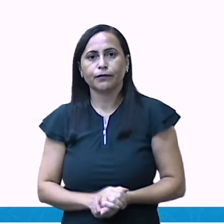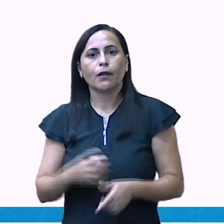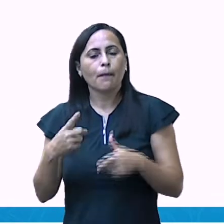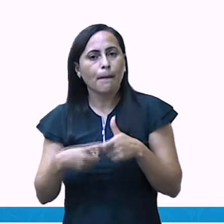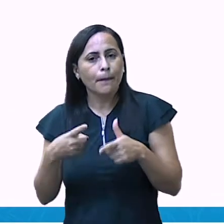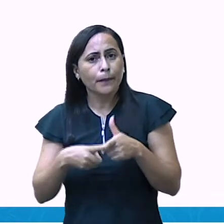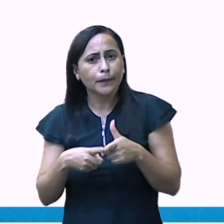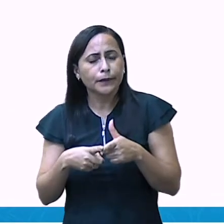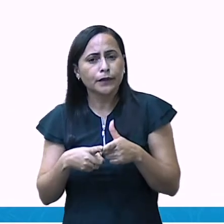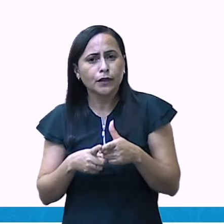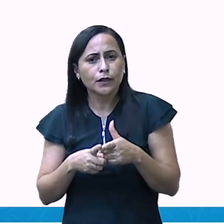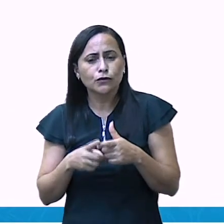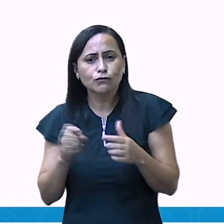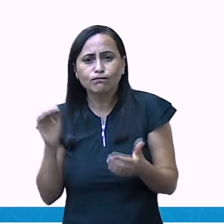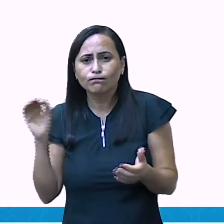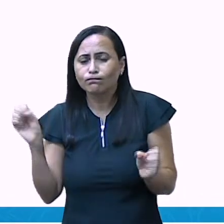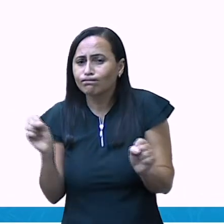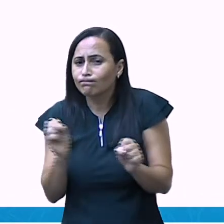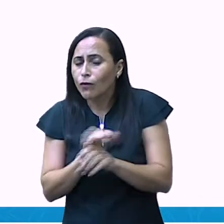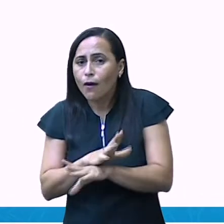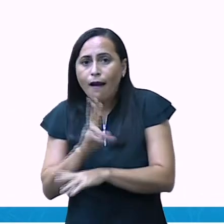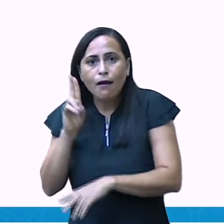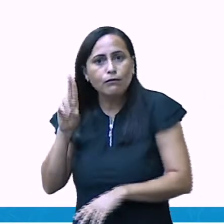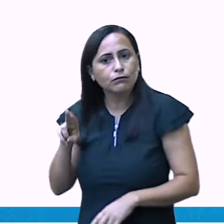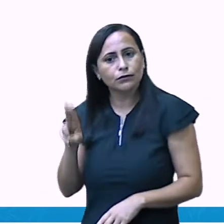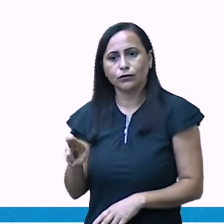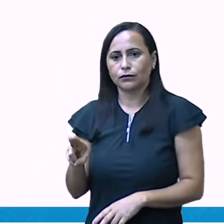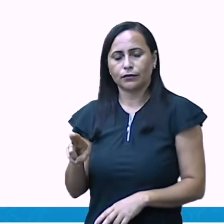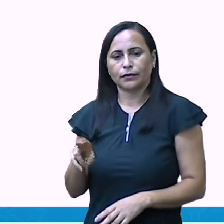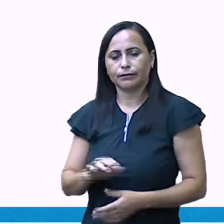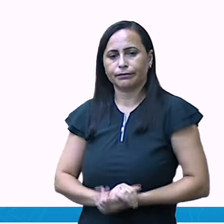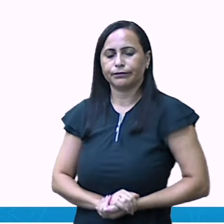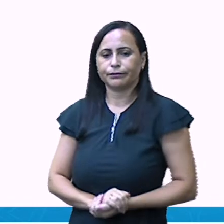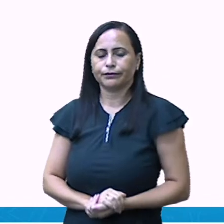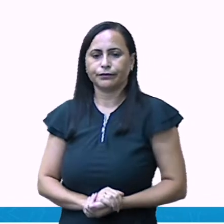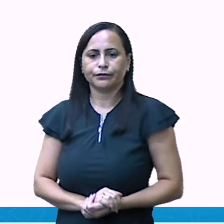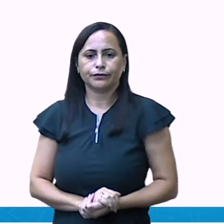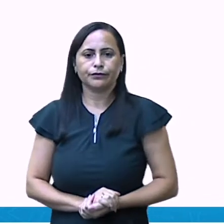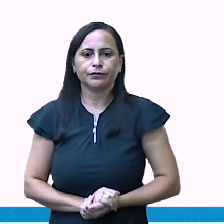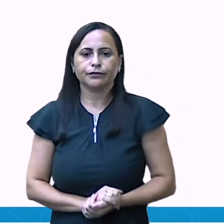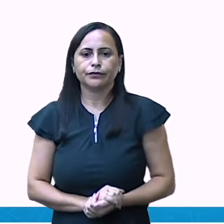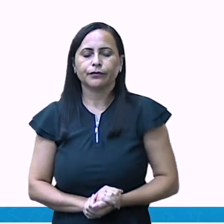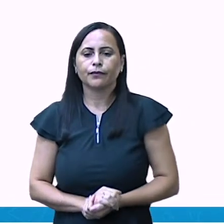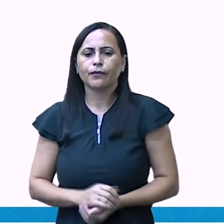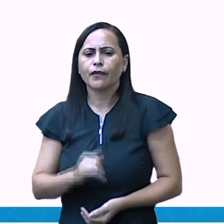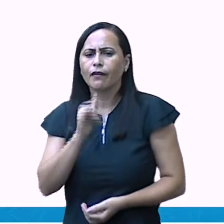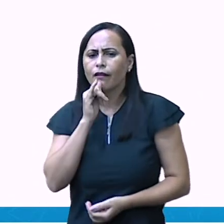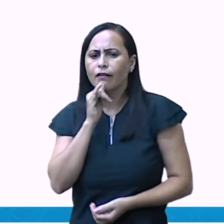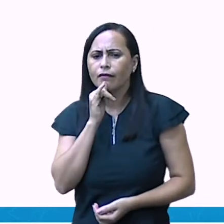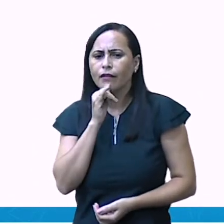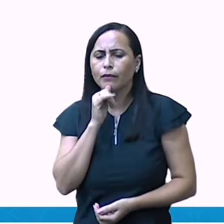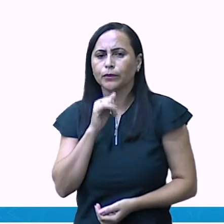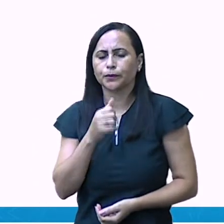eu colocar aqui, vou colocar aqui no cantinho. Um e três zeros.